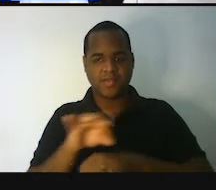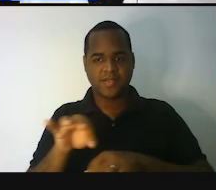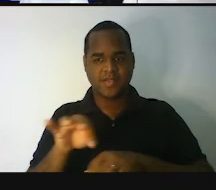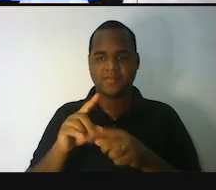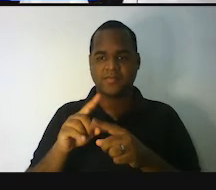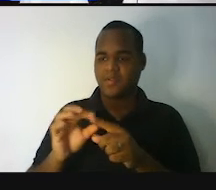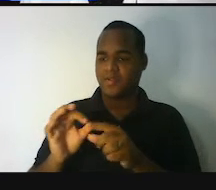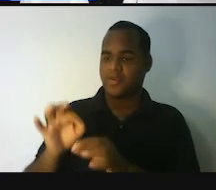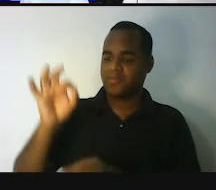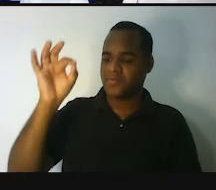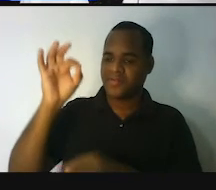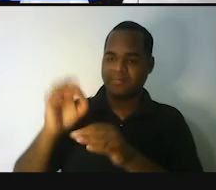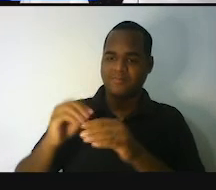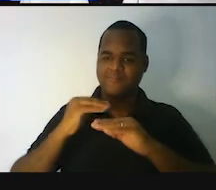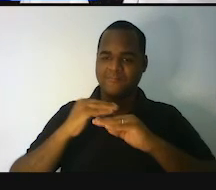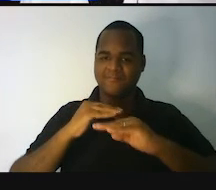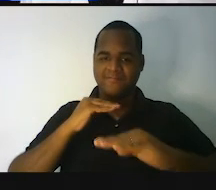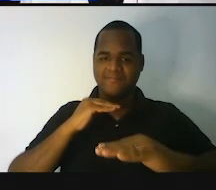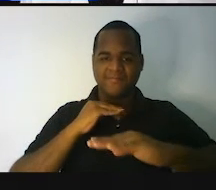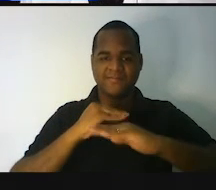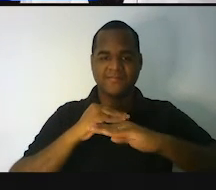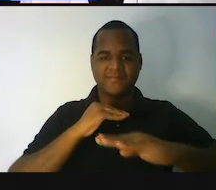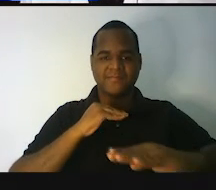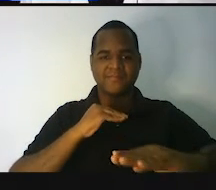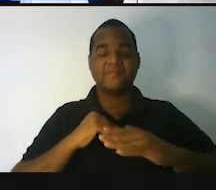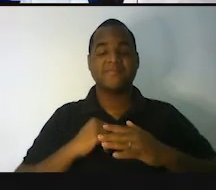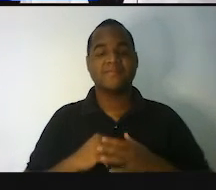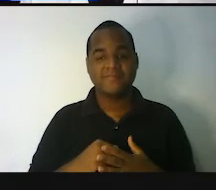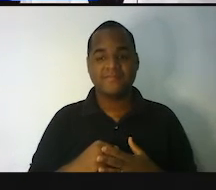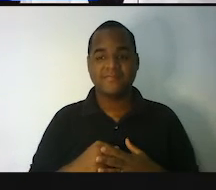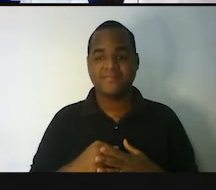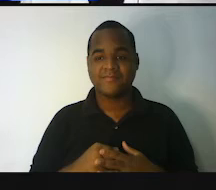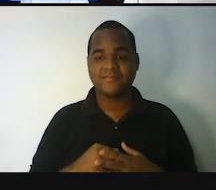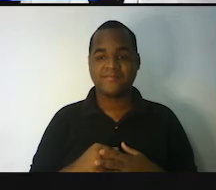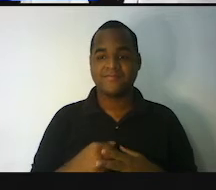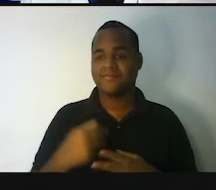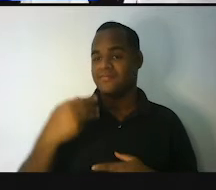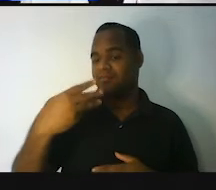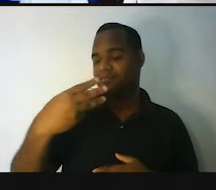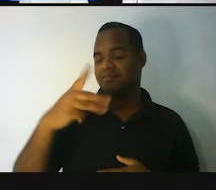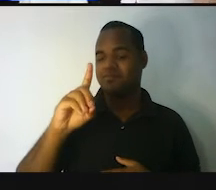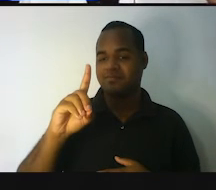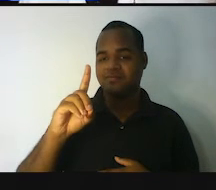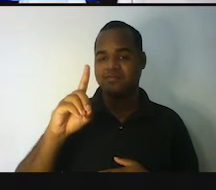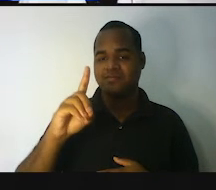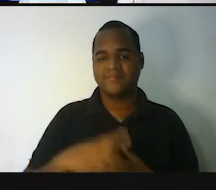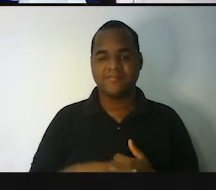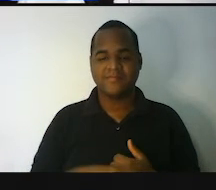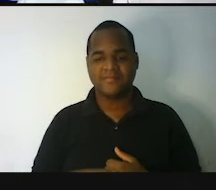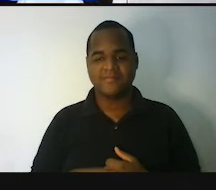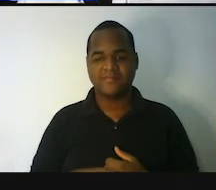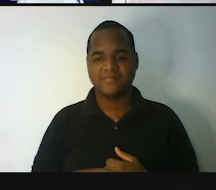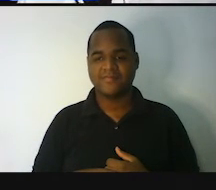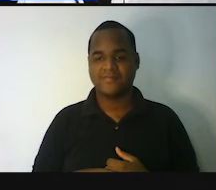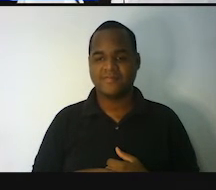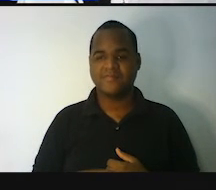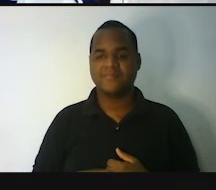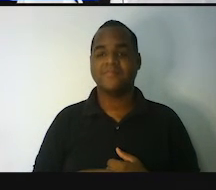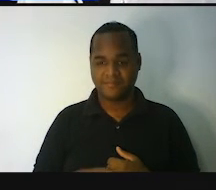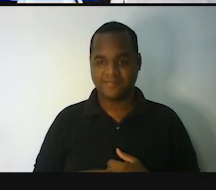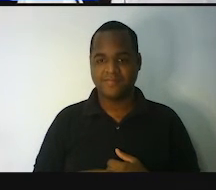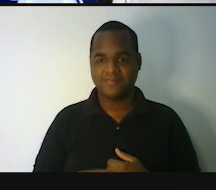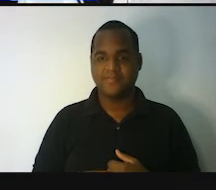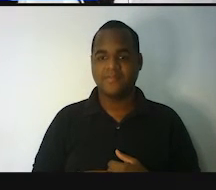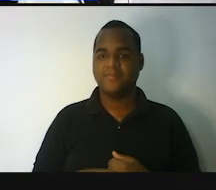largura, altura. Quantas dimensões aparecem aqui? Três. Comprimento,